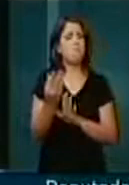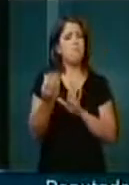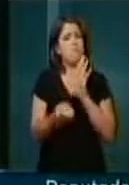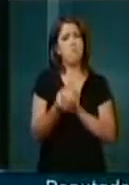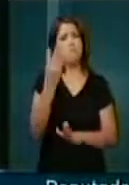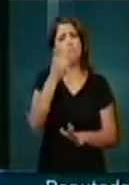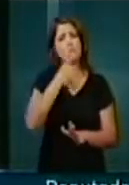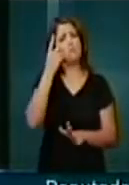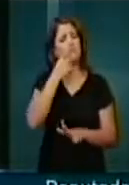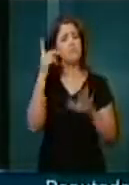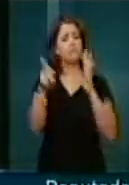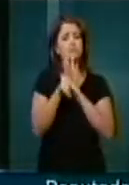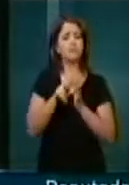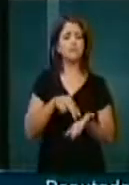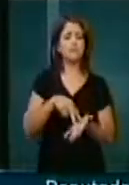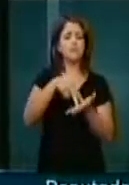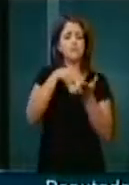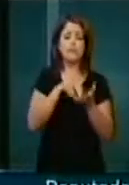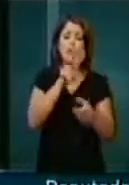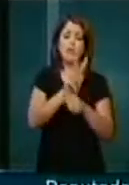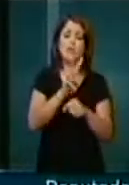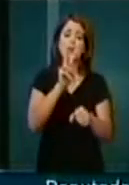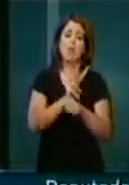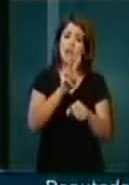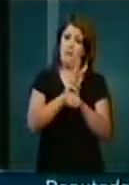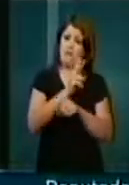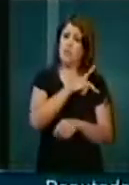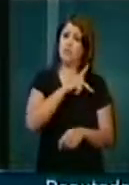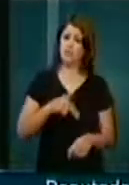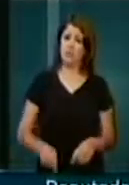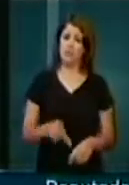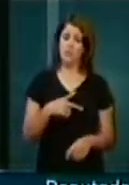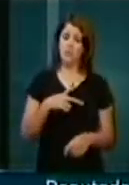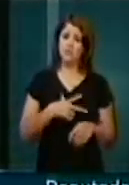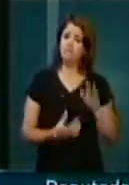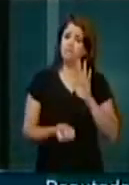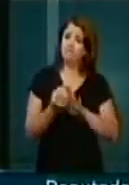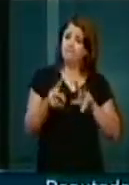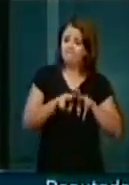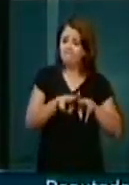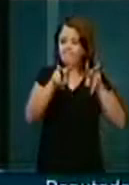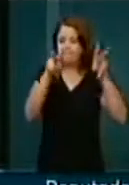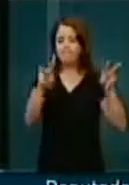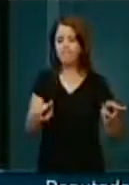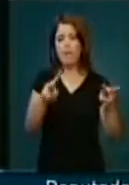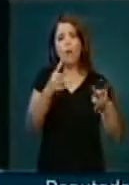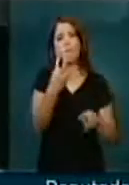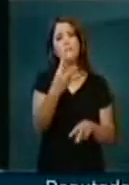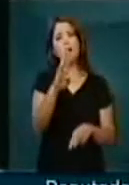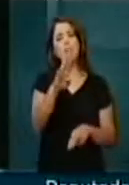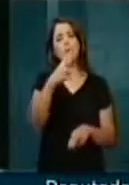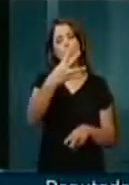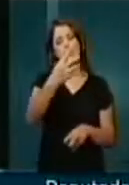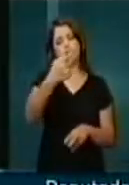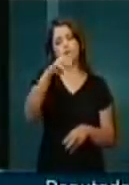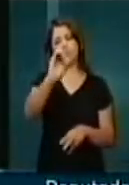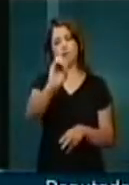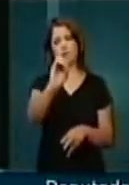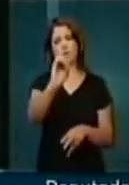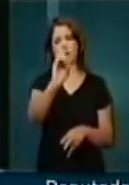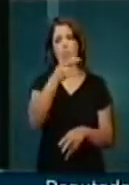aqui desta tribuna defenderam, senhora presidente, a duplicação da BR-470,